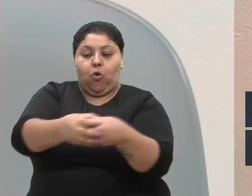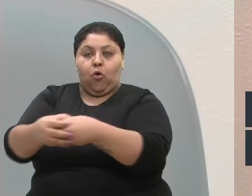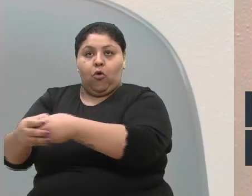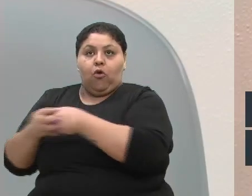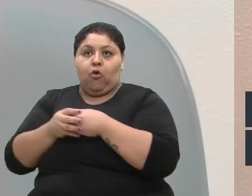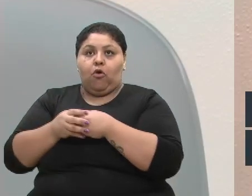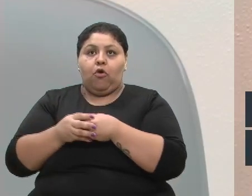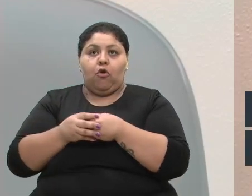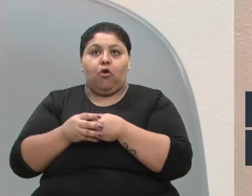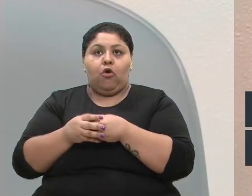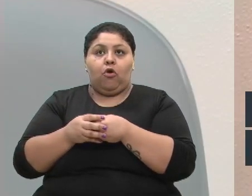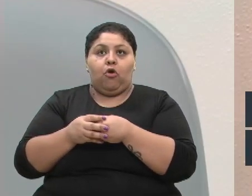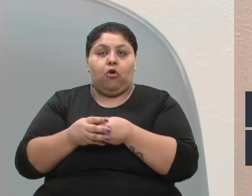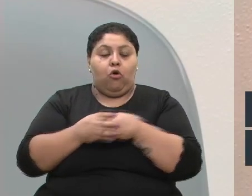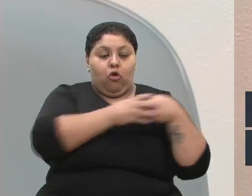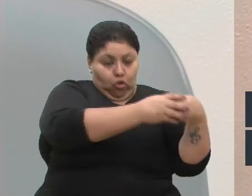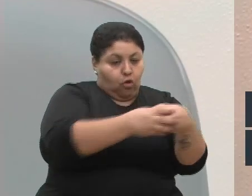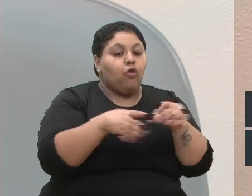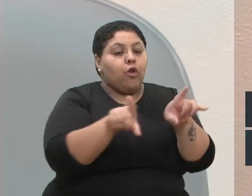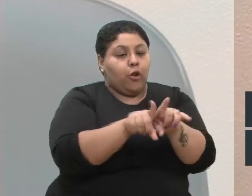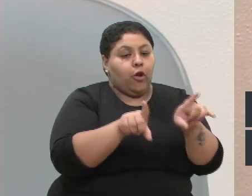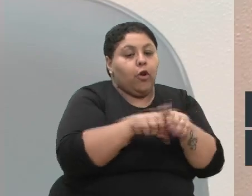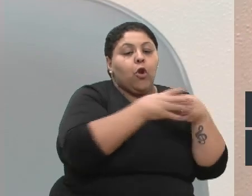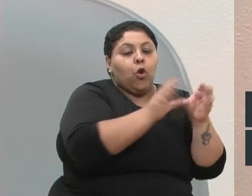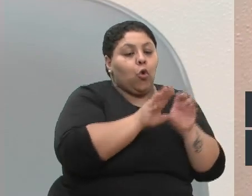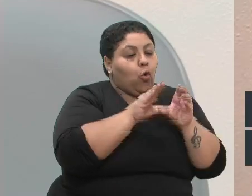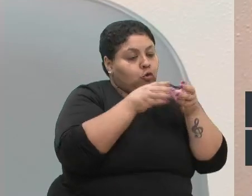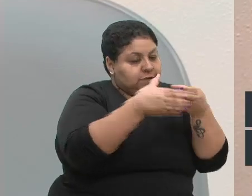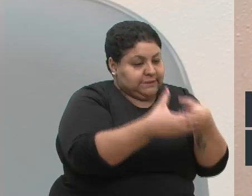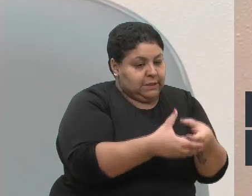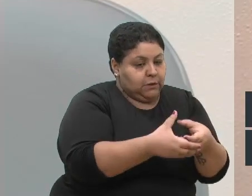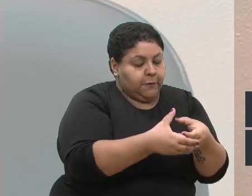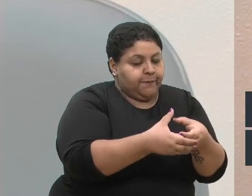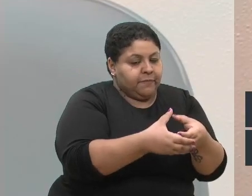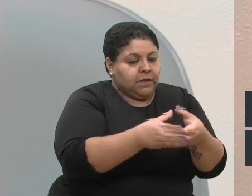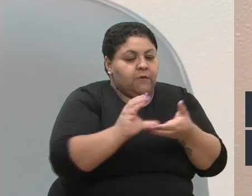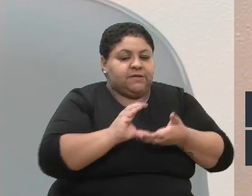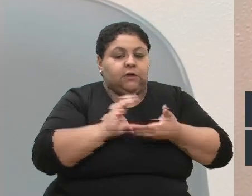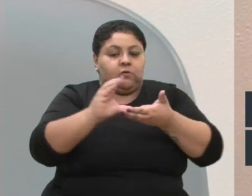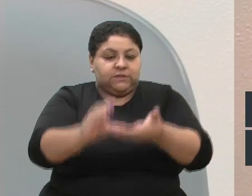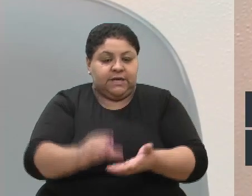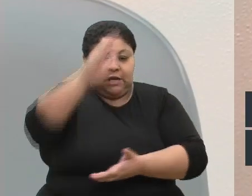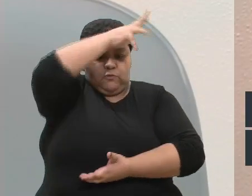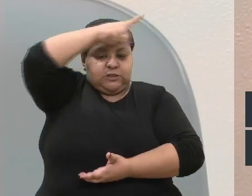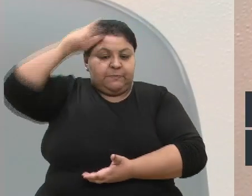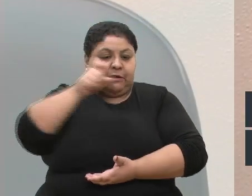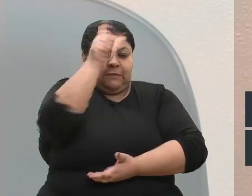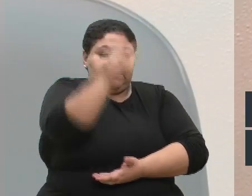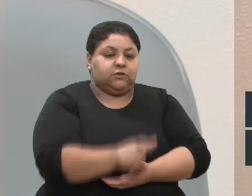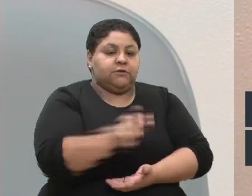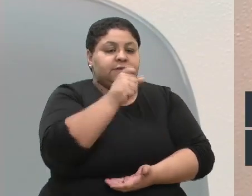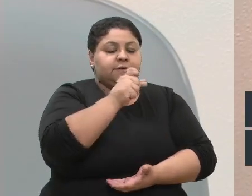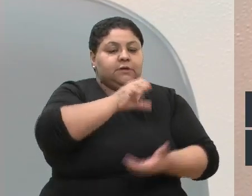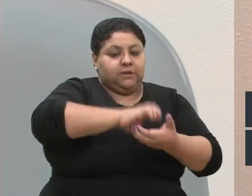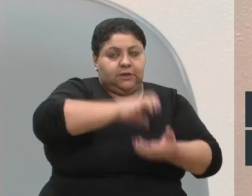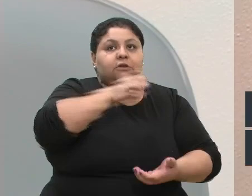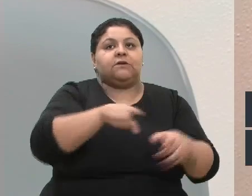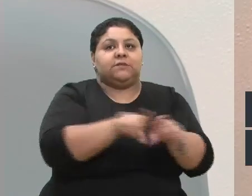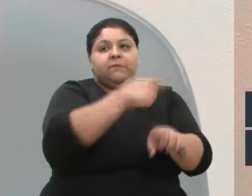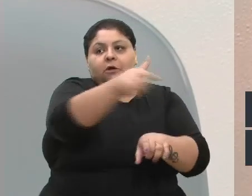Idoso por Conselho Municipal da Pessoa Idosa. Atualiza a menção à regência pela legislação federal e da outras providências.